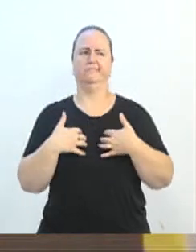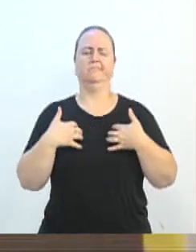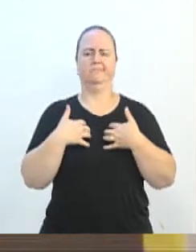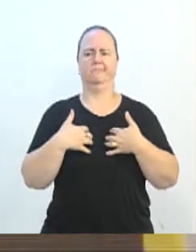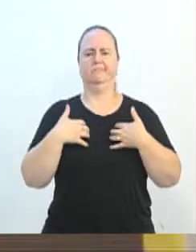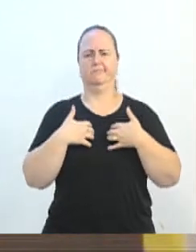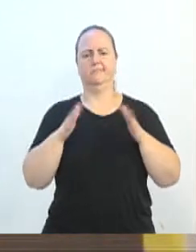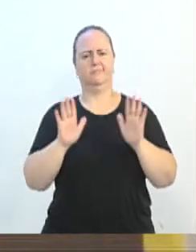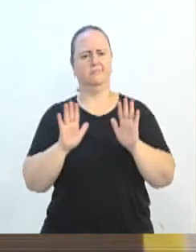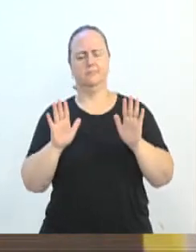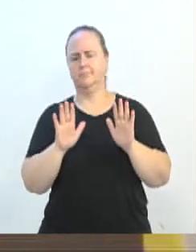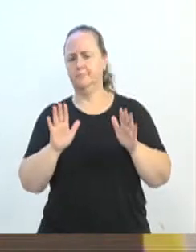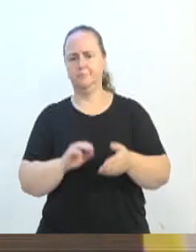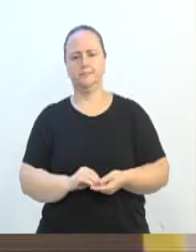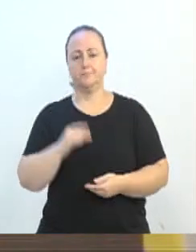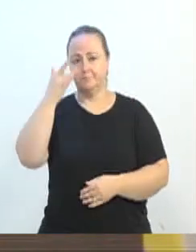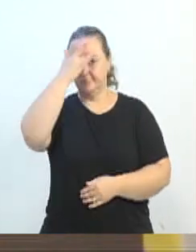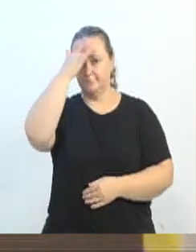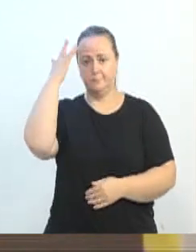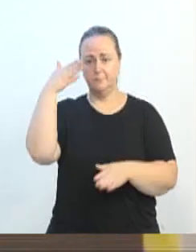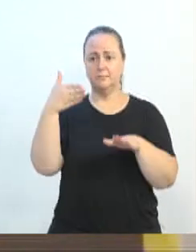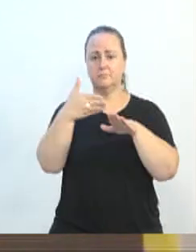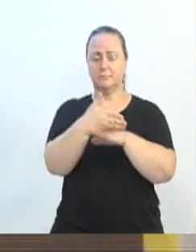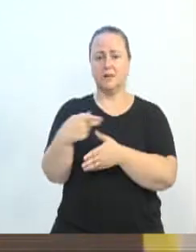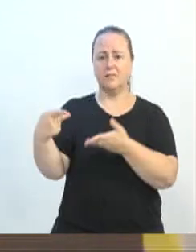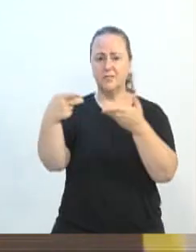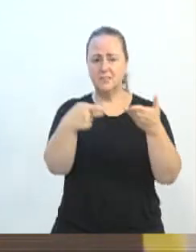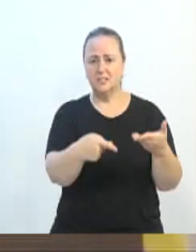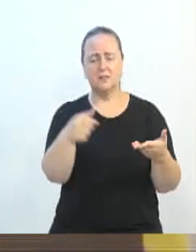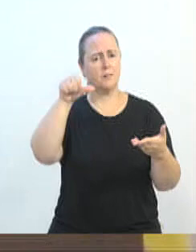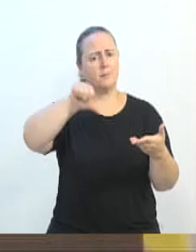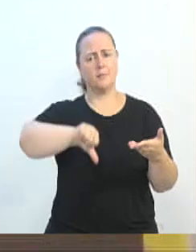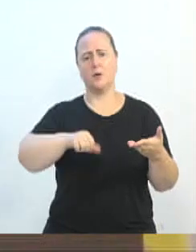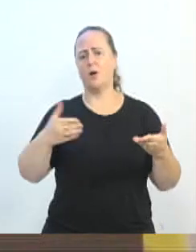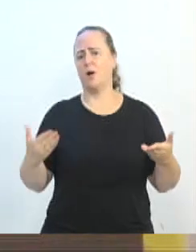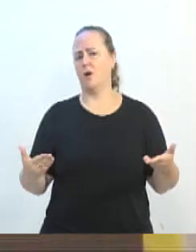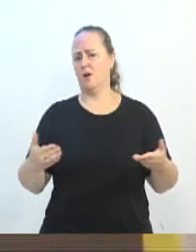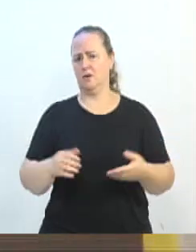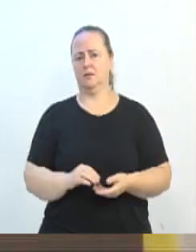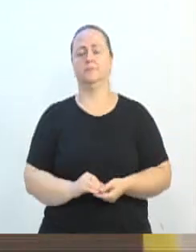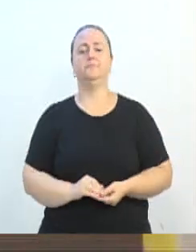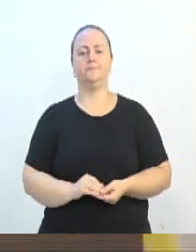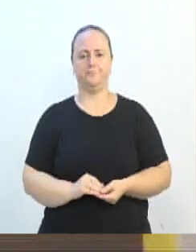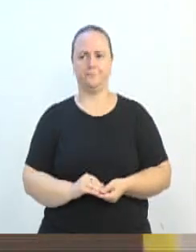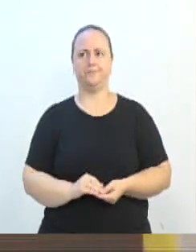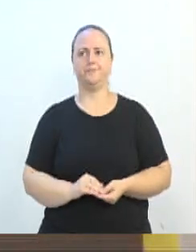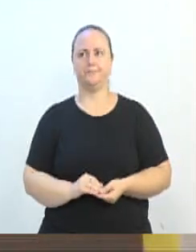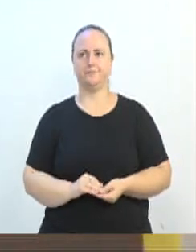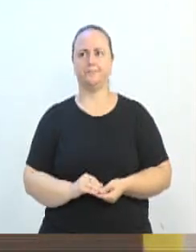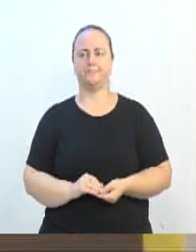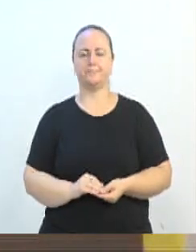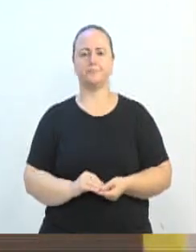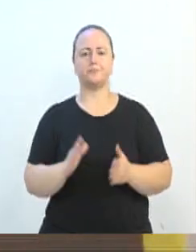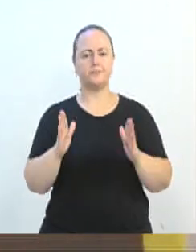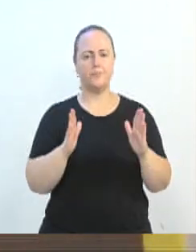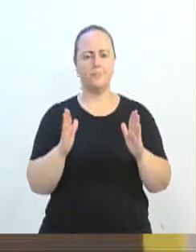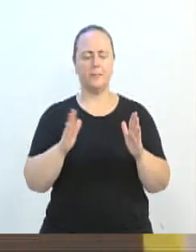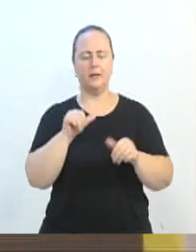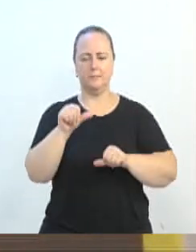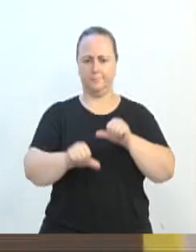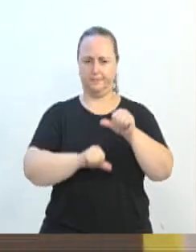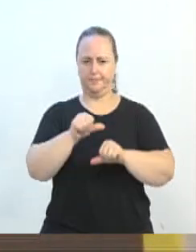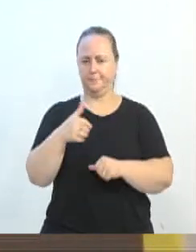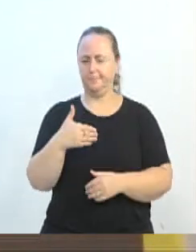aos munícipes e turistas que visitam a cidade, sem falar nos custos. A data de transição para o novo sistema já está